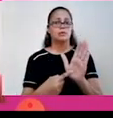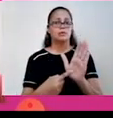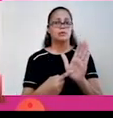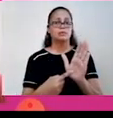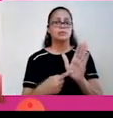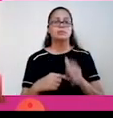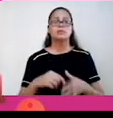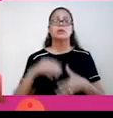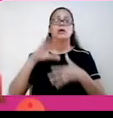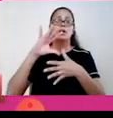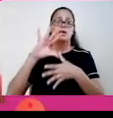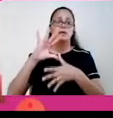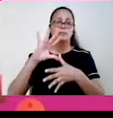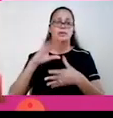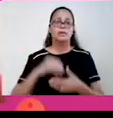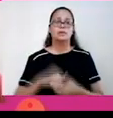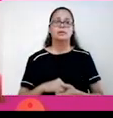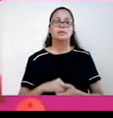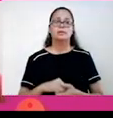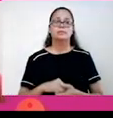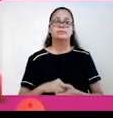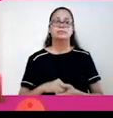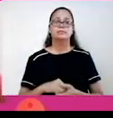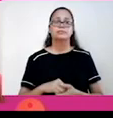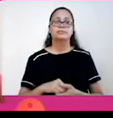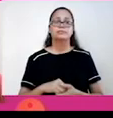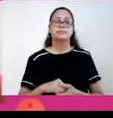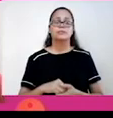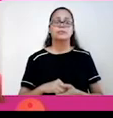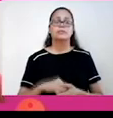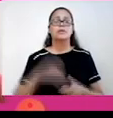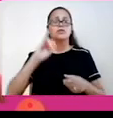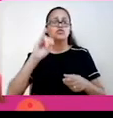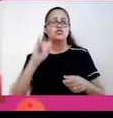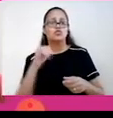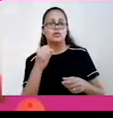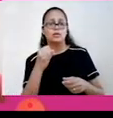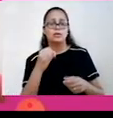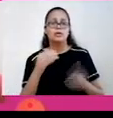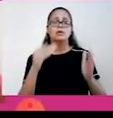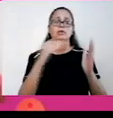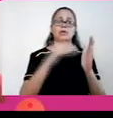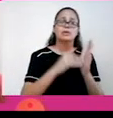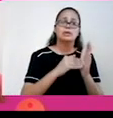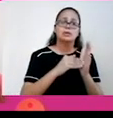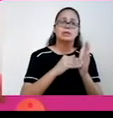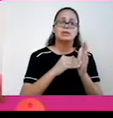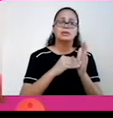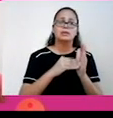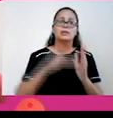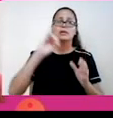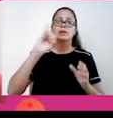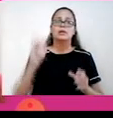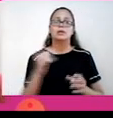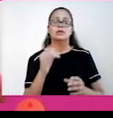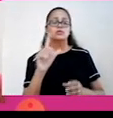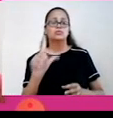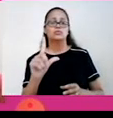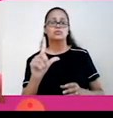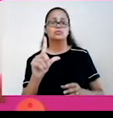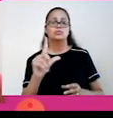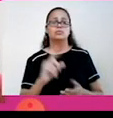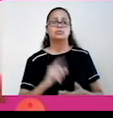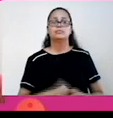Latina, e isotermas, indicam a ação da latitude de janeiro a julho. Então nós temos aqui janeiro e aqui